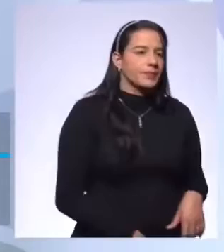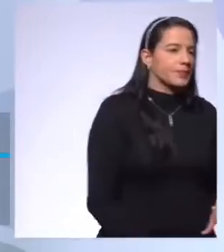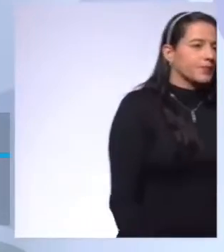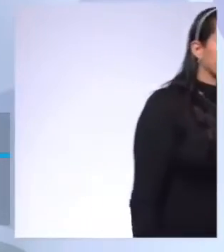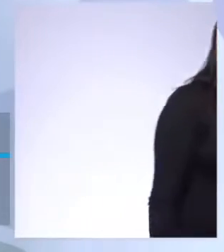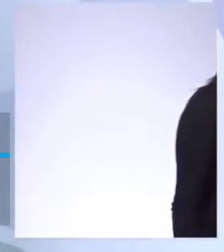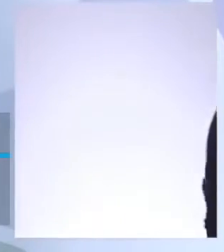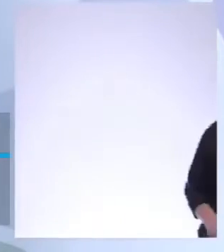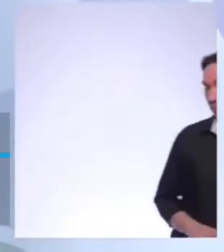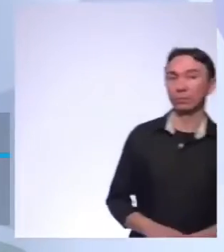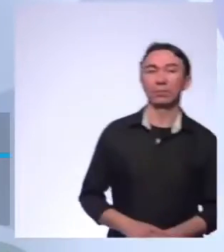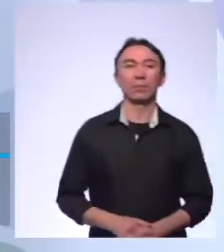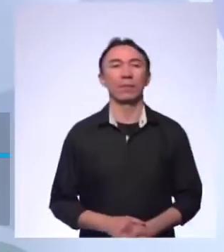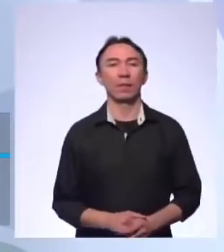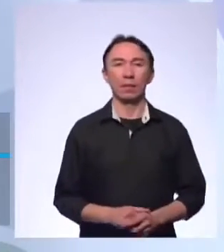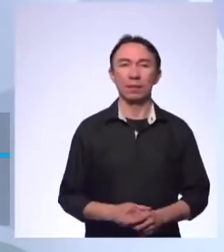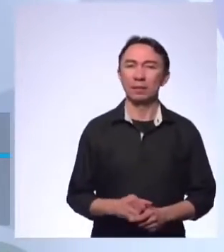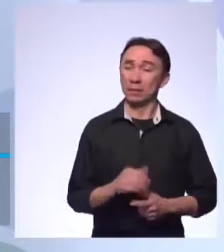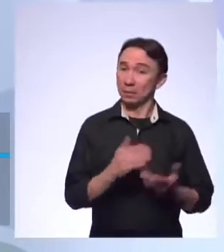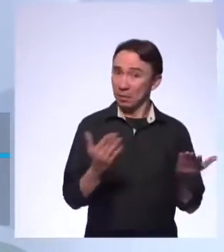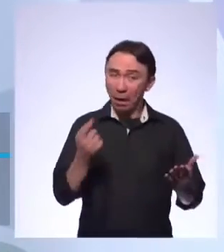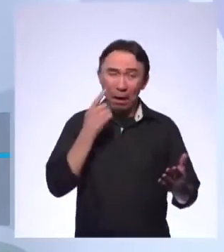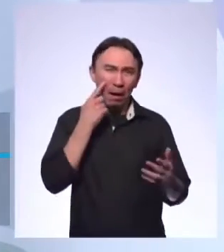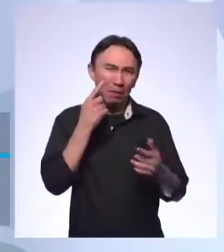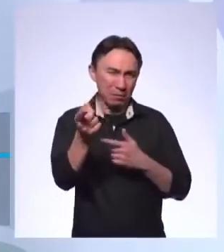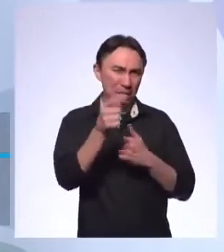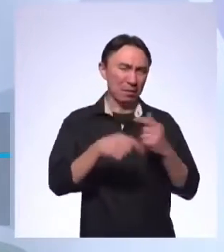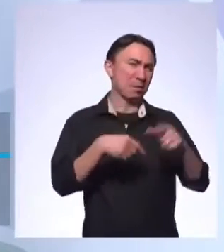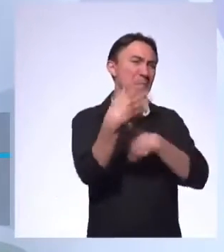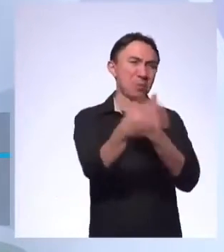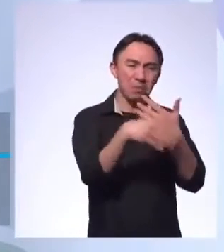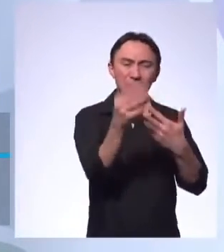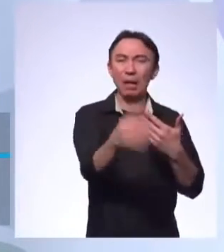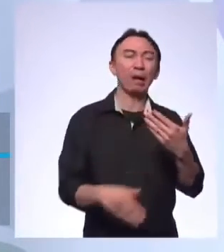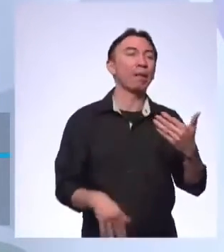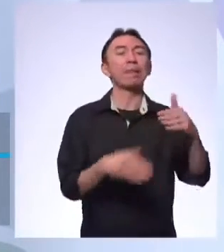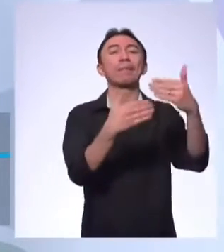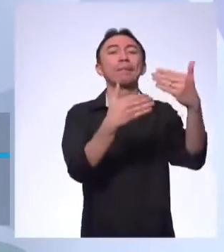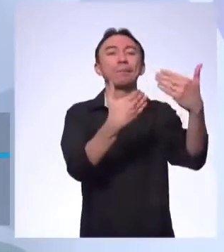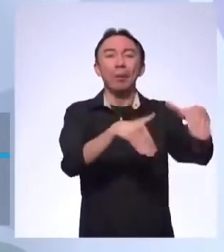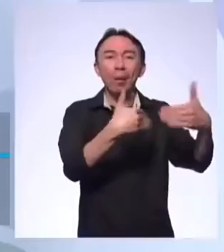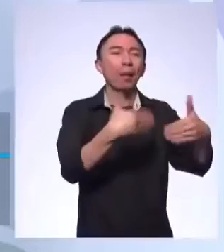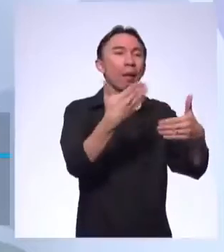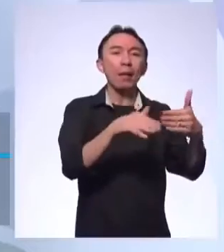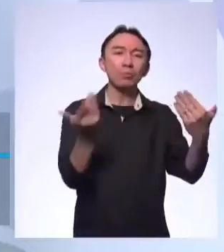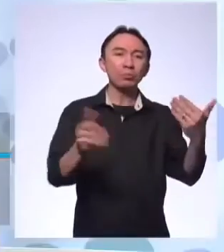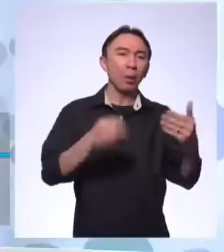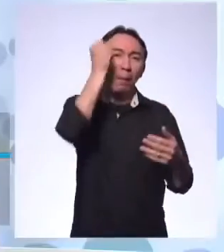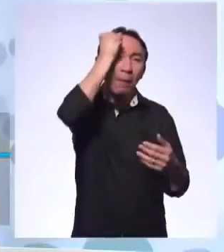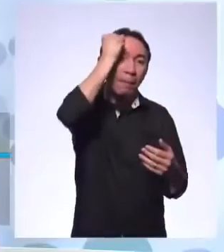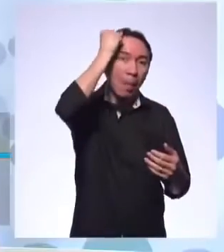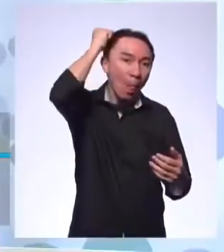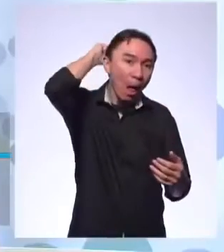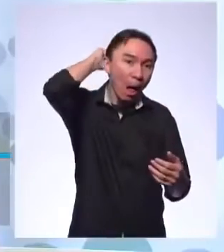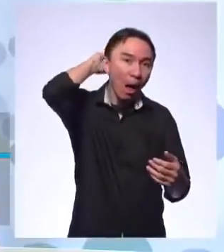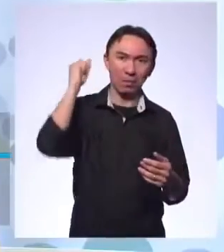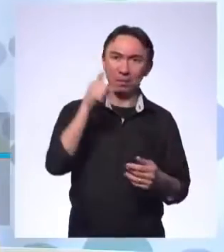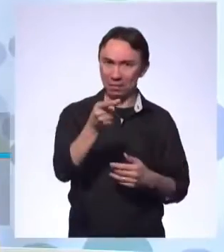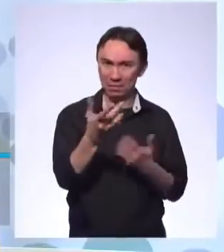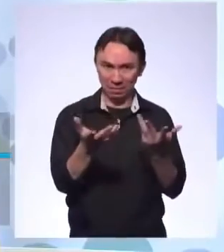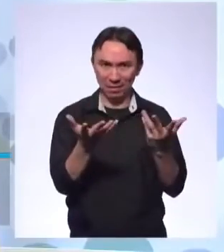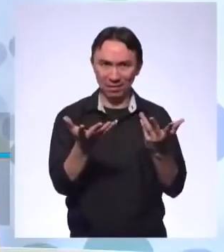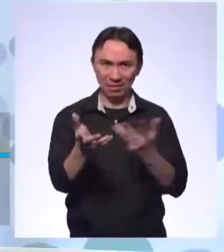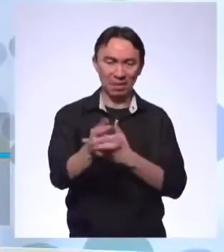aprimoradas. Porque lá, quando ele estiver prestando a FUVEST, o ENEM, de fato, né, Tiana, ele não vai poder jogar um Google na vida.